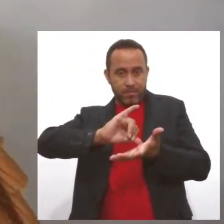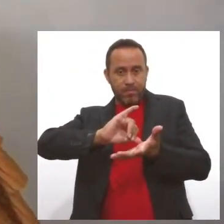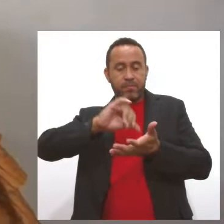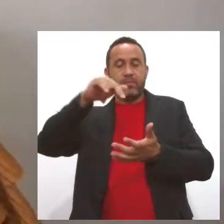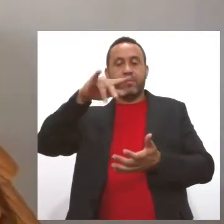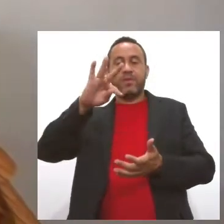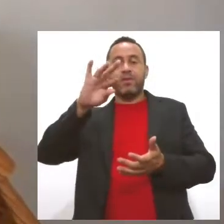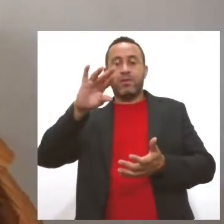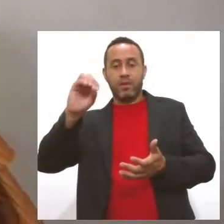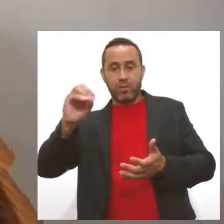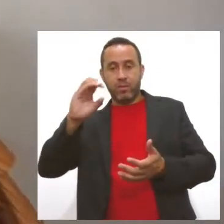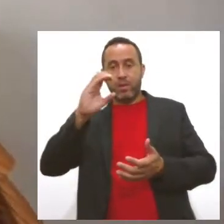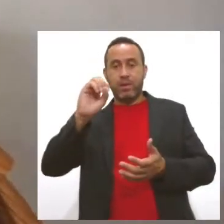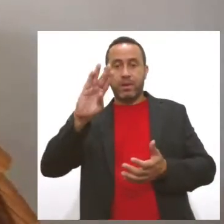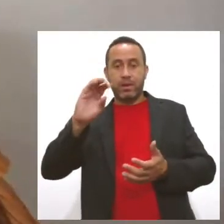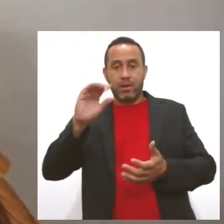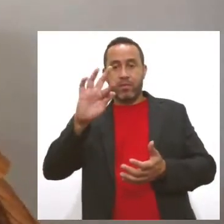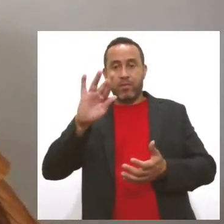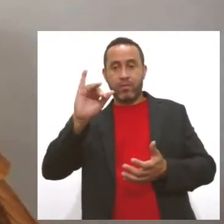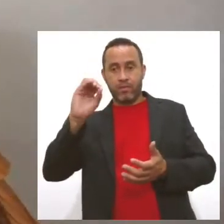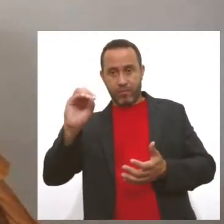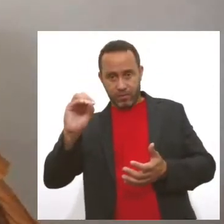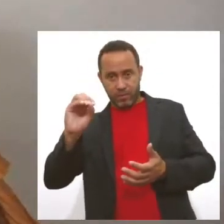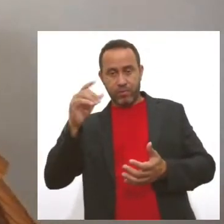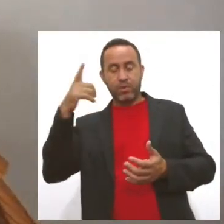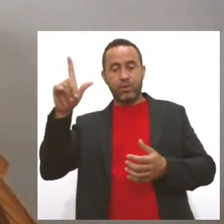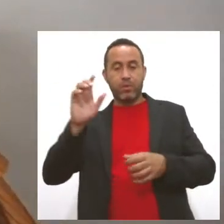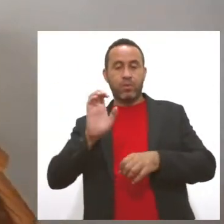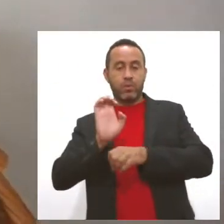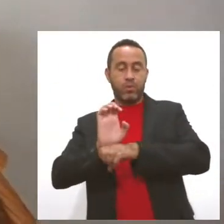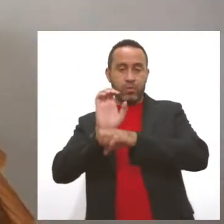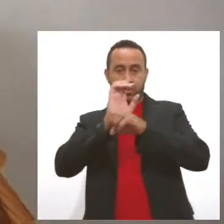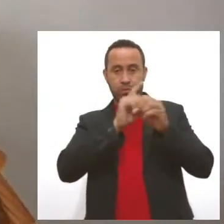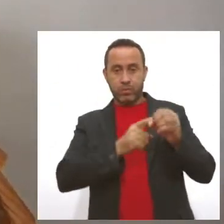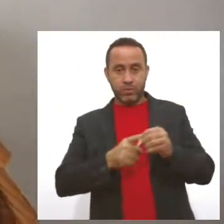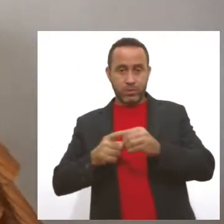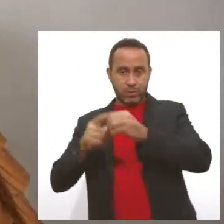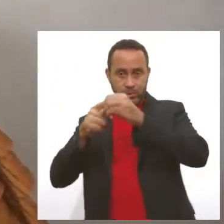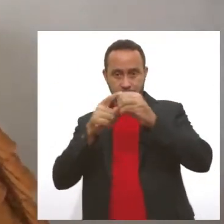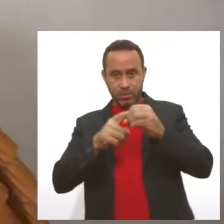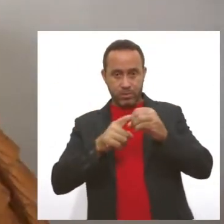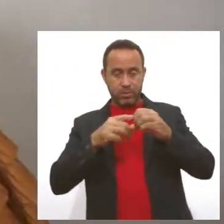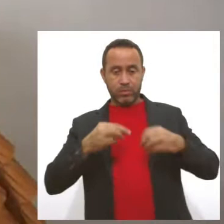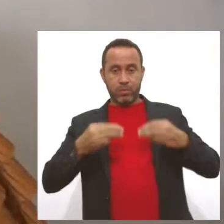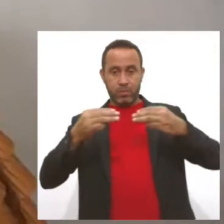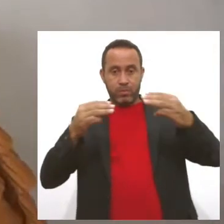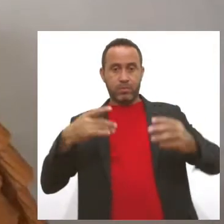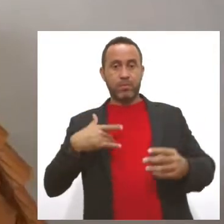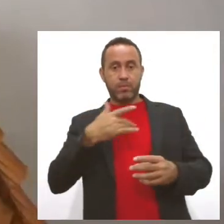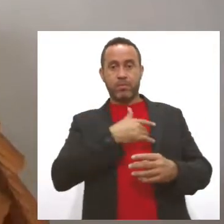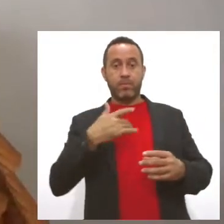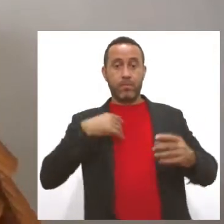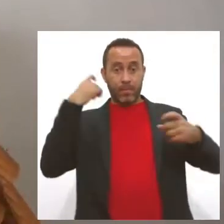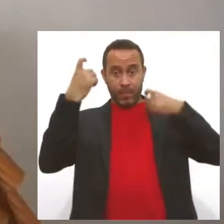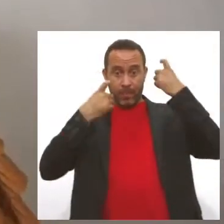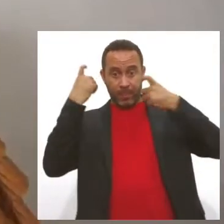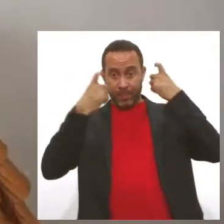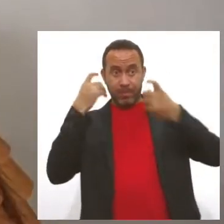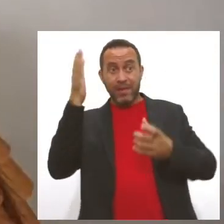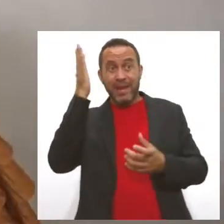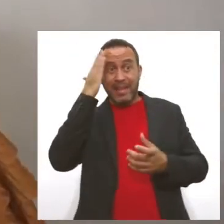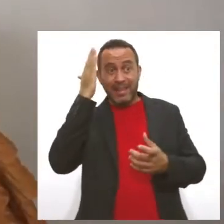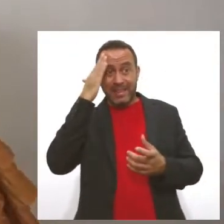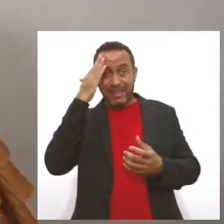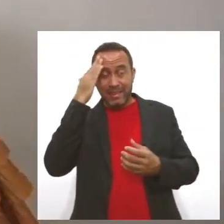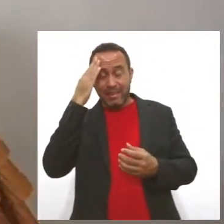e Duque de Caxias. Os pesquisadores já comunicaram a descoberta ao Ministério da Saúde e a preocupação agora é entender a